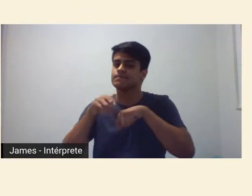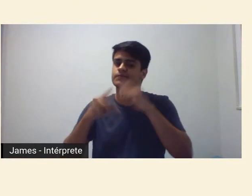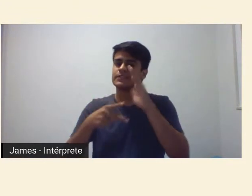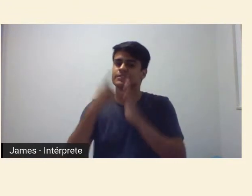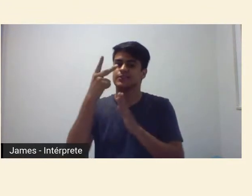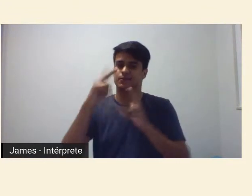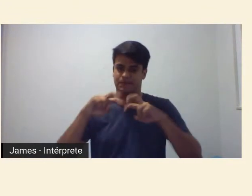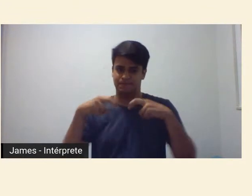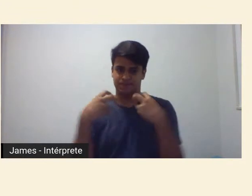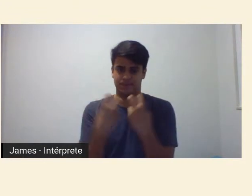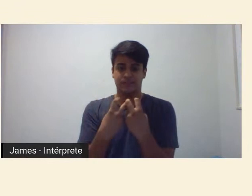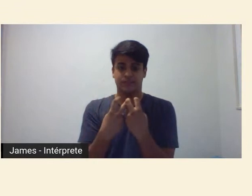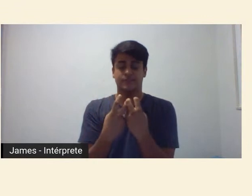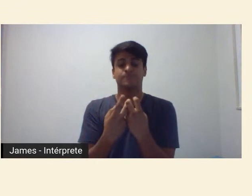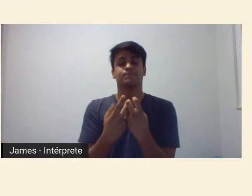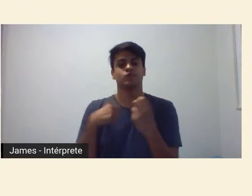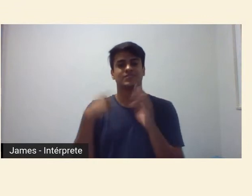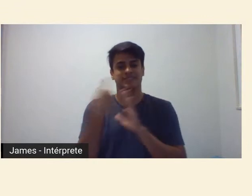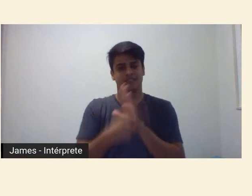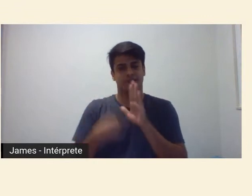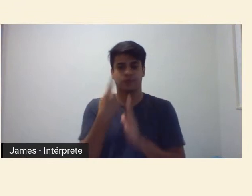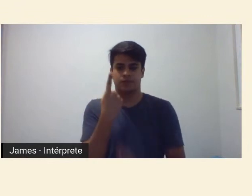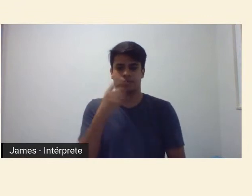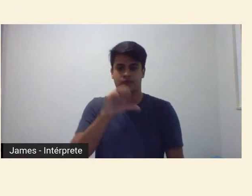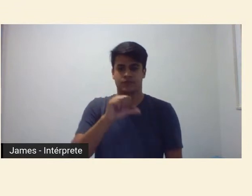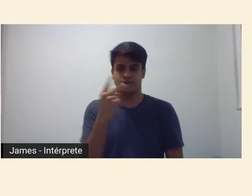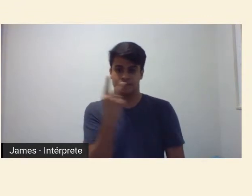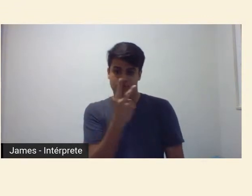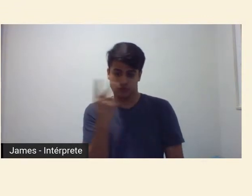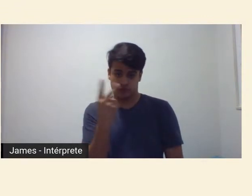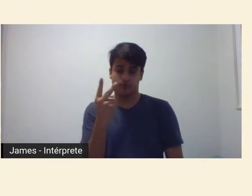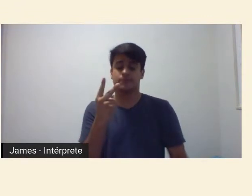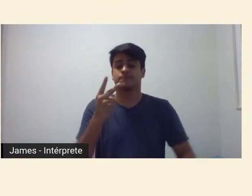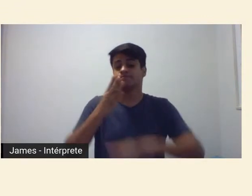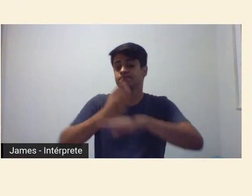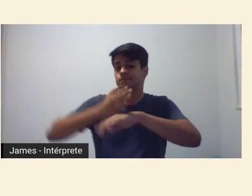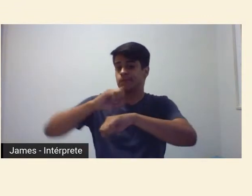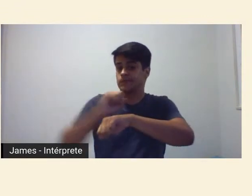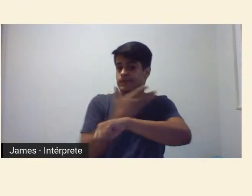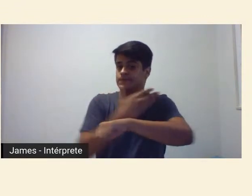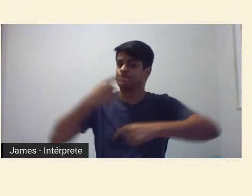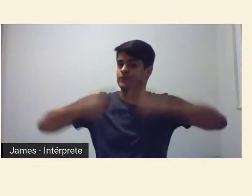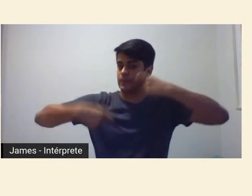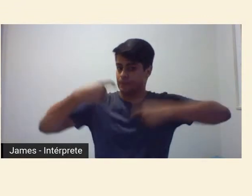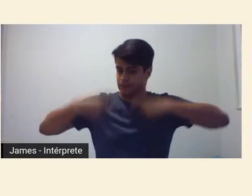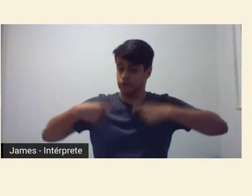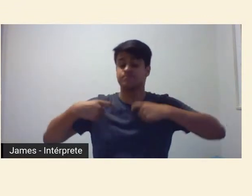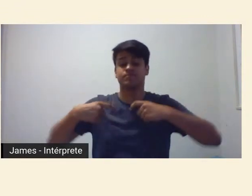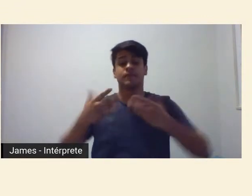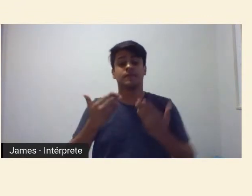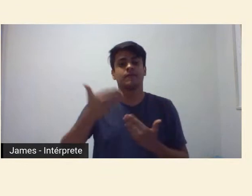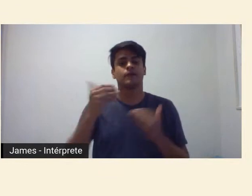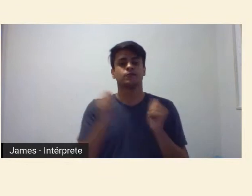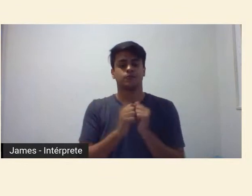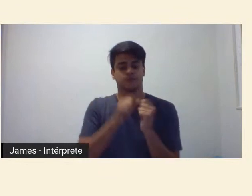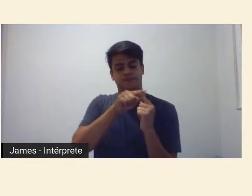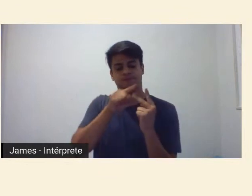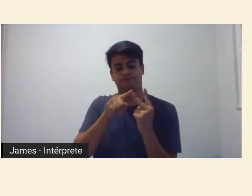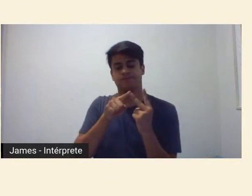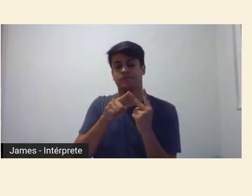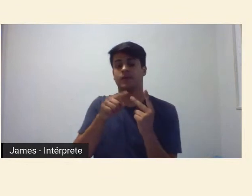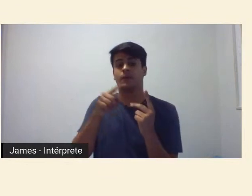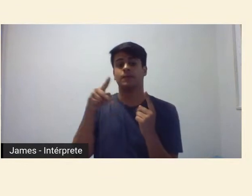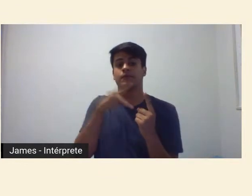ciclo 1922 Modernismos em Debate, em que teremos a participação das professoras Ana Paula Simeone